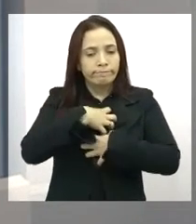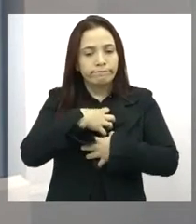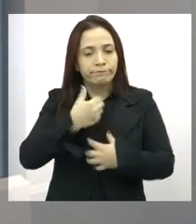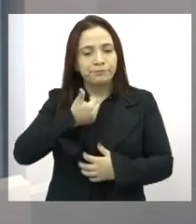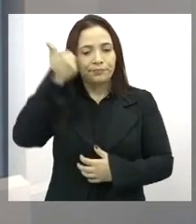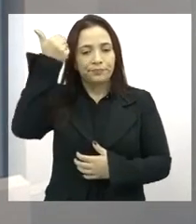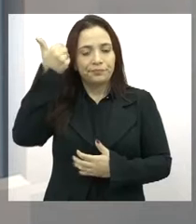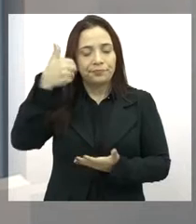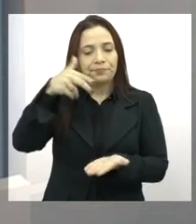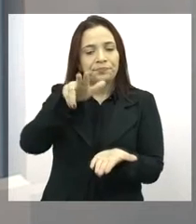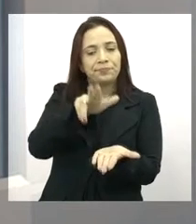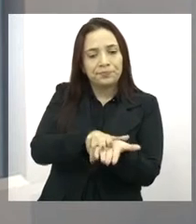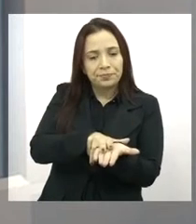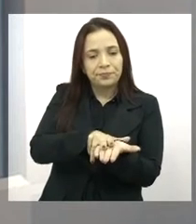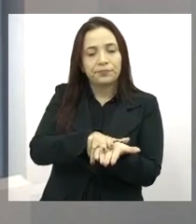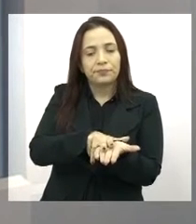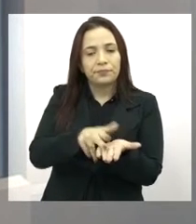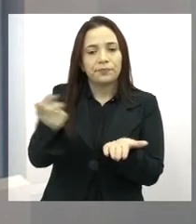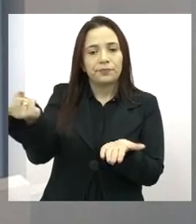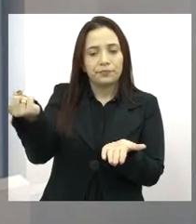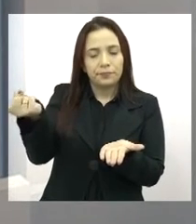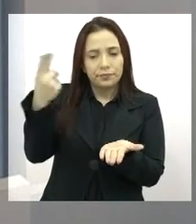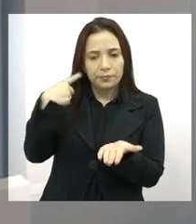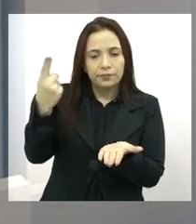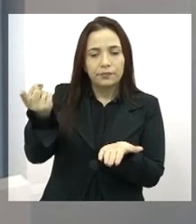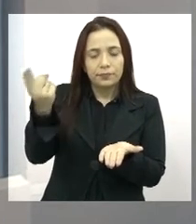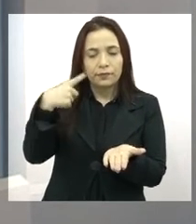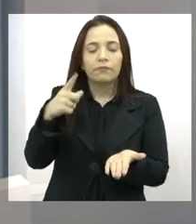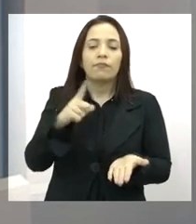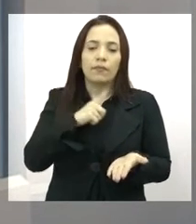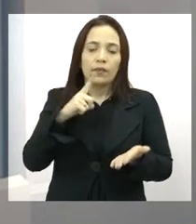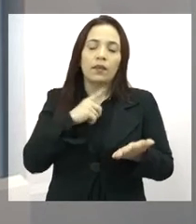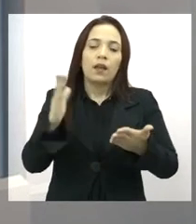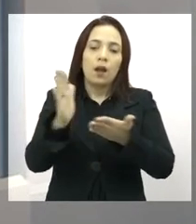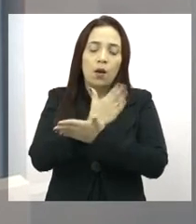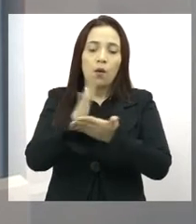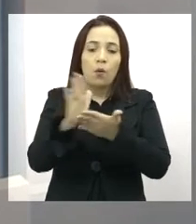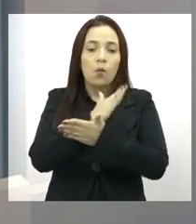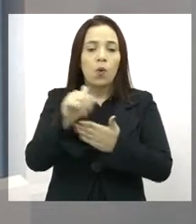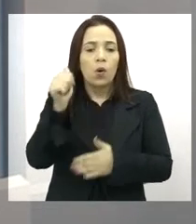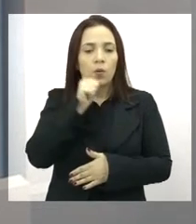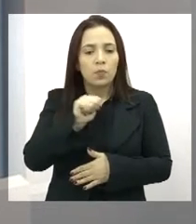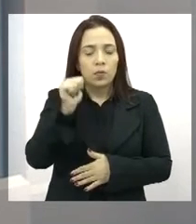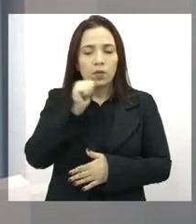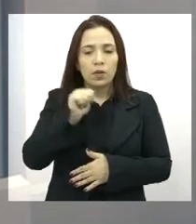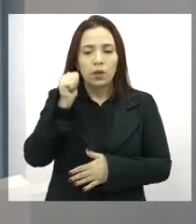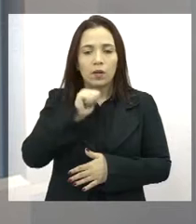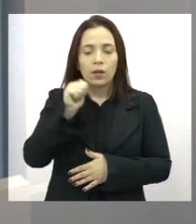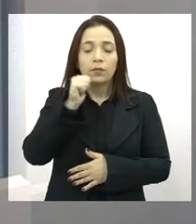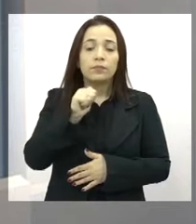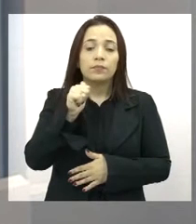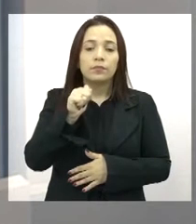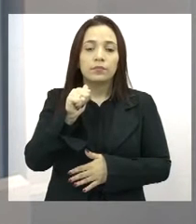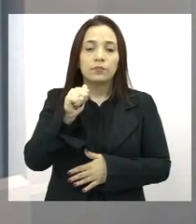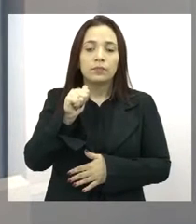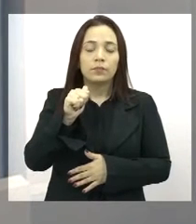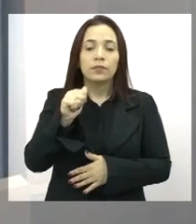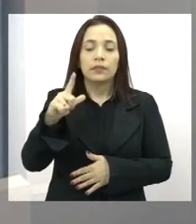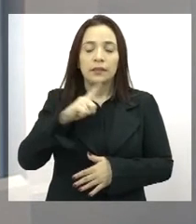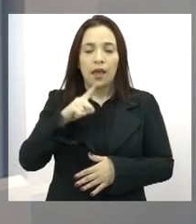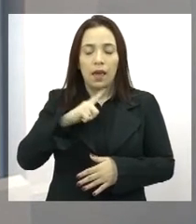ficarem, né, nessa posição deitada, tem mulheres que acabam sofrendo intervenções, como, por exemplo, a